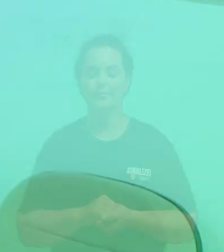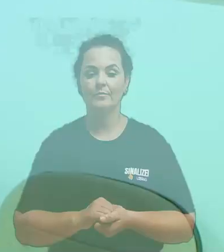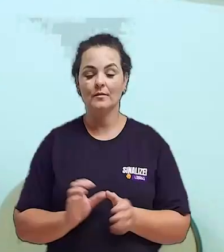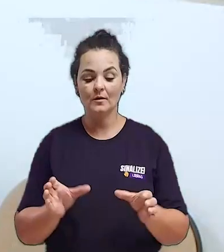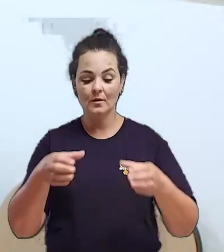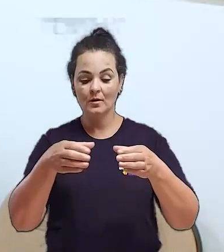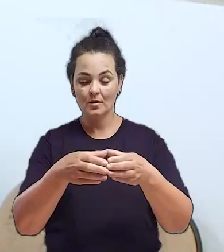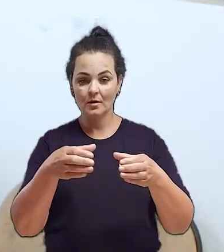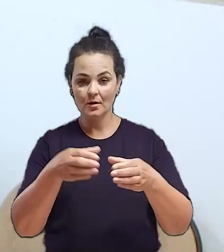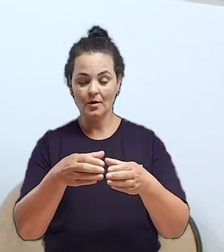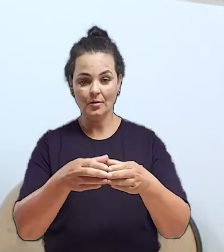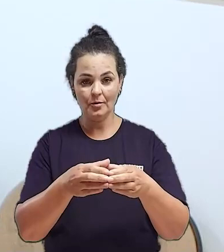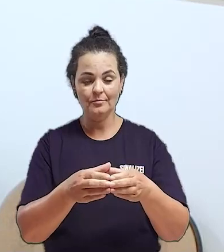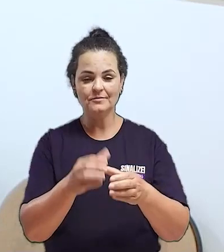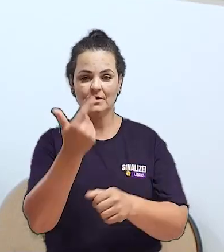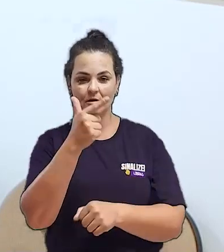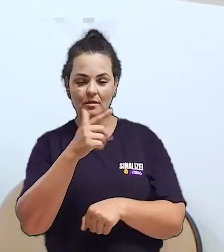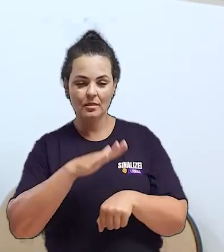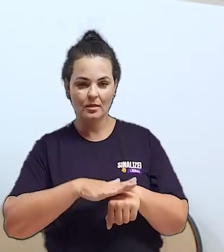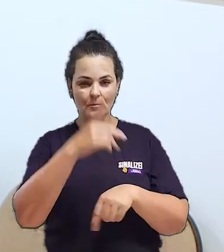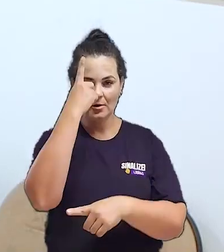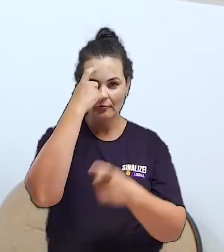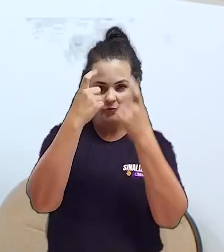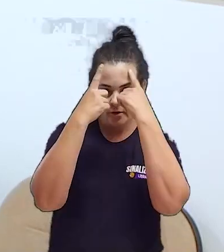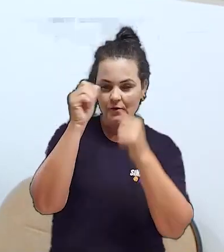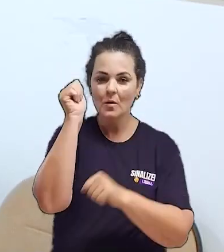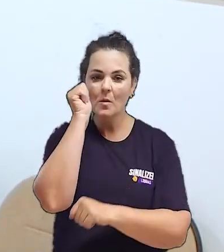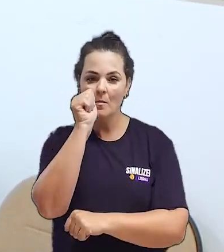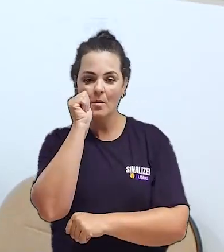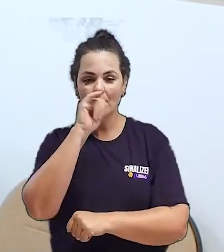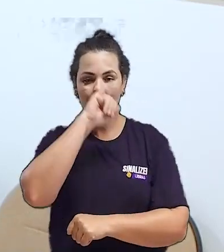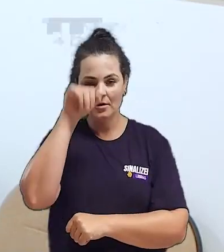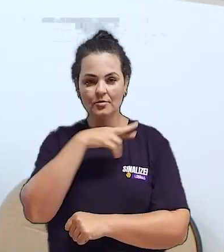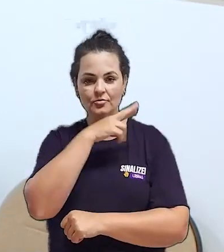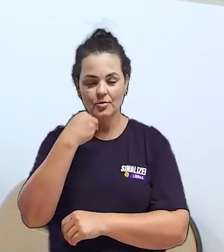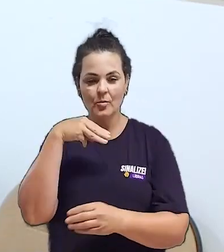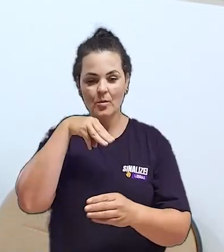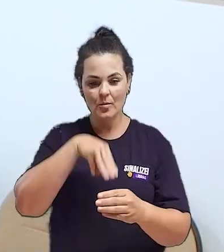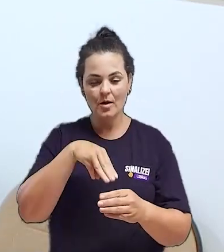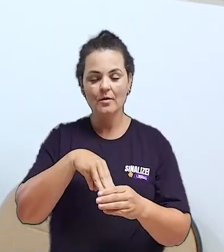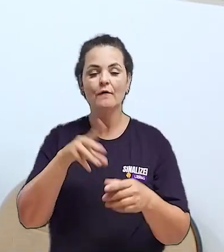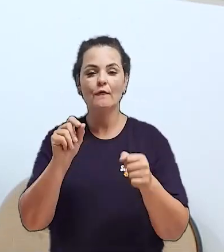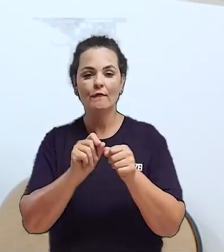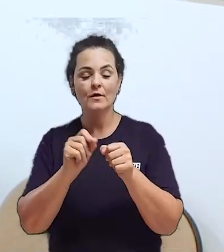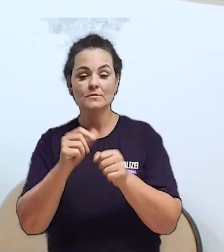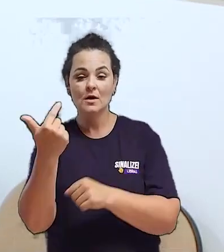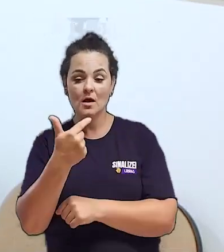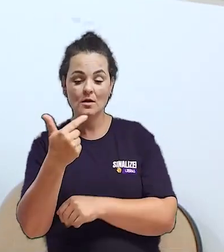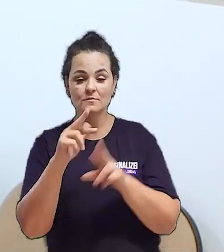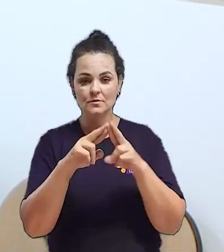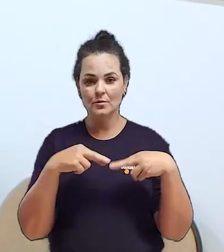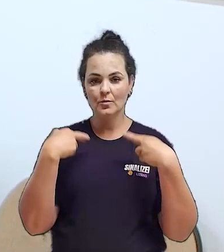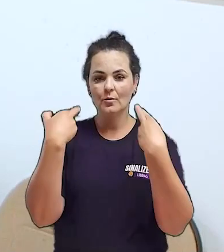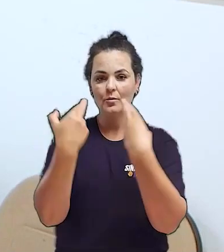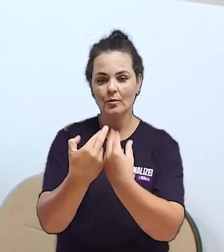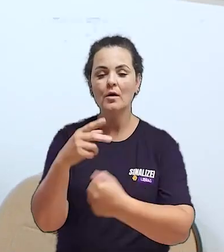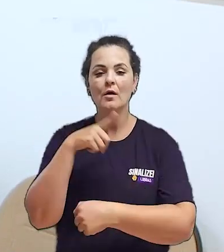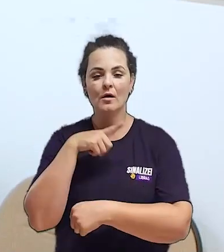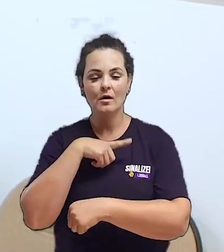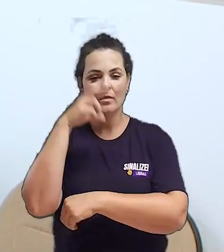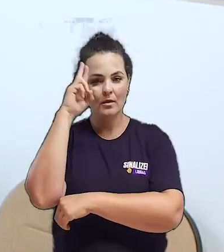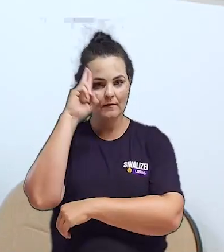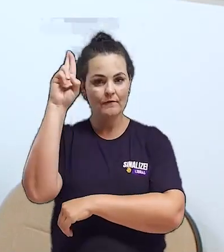A Comissão de Combate à Violência contra a Mulher do Município de Jaraguá do Sul realizou sua segunda reunião com a